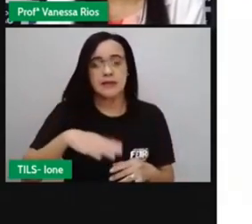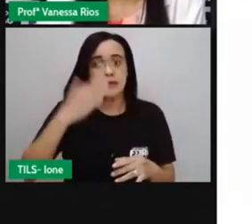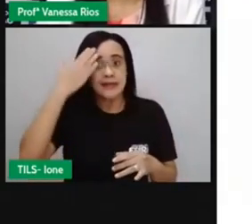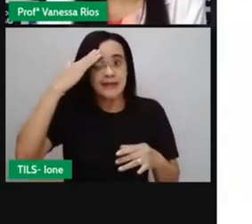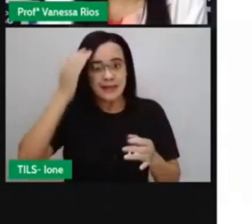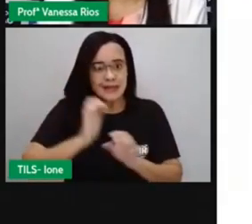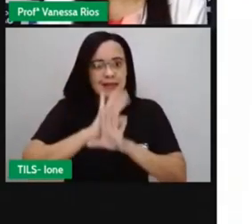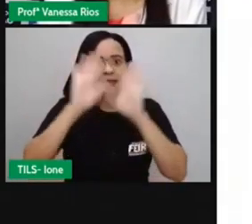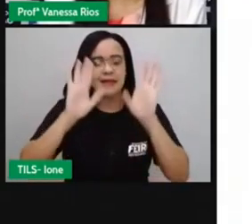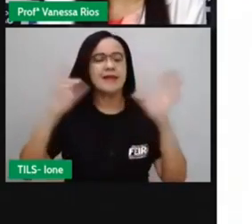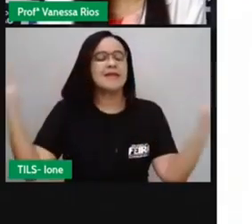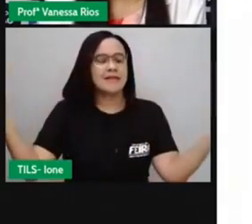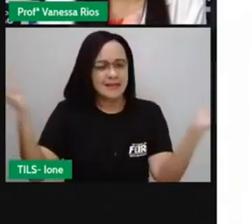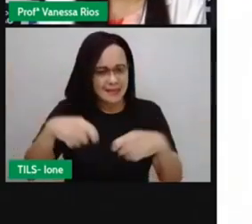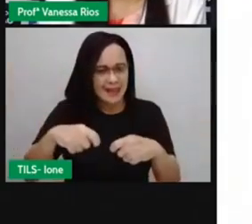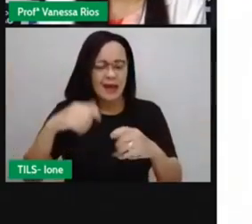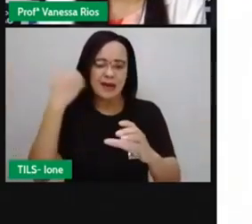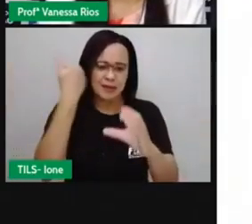a mensagem.